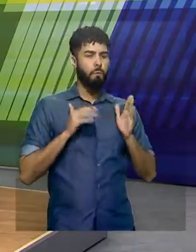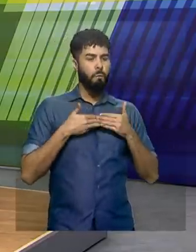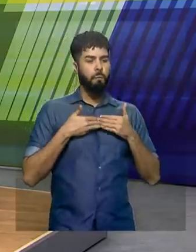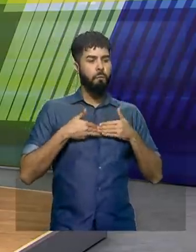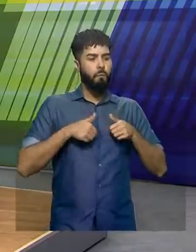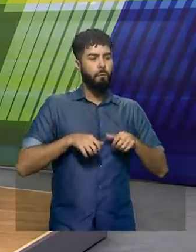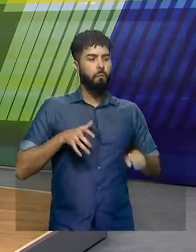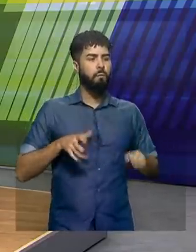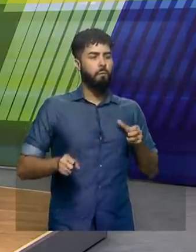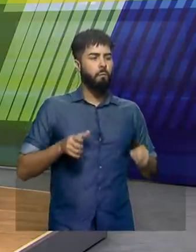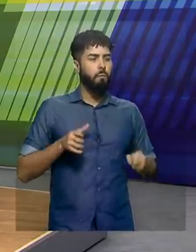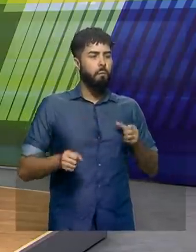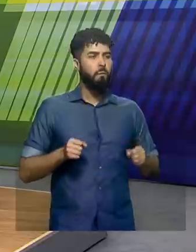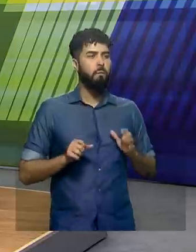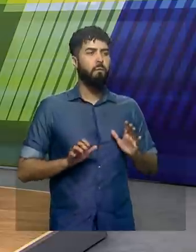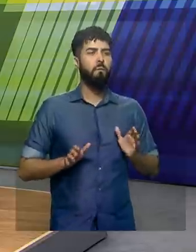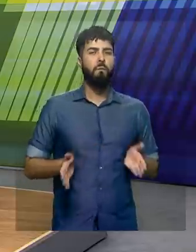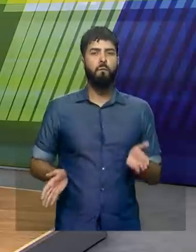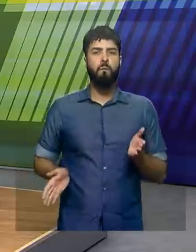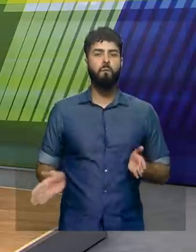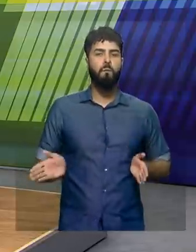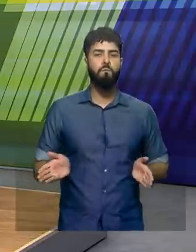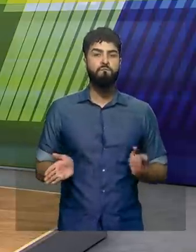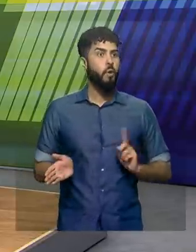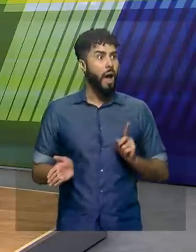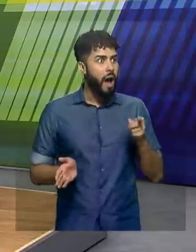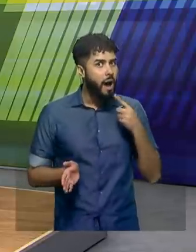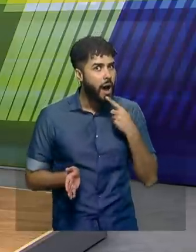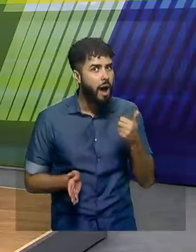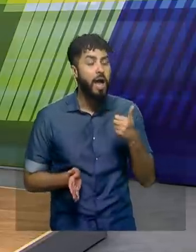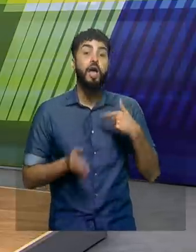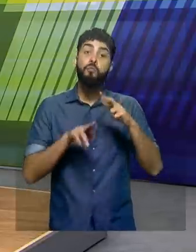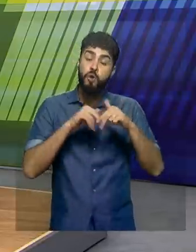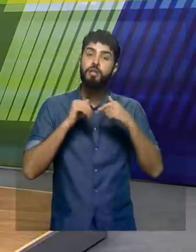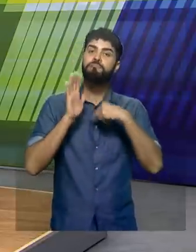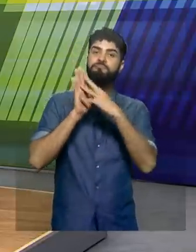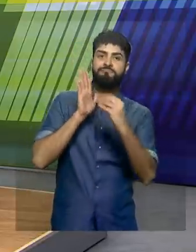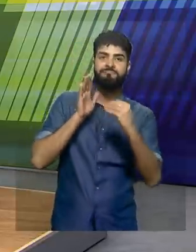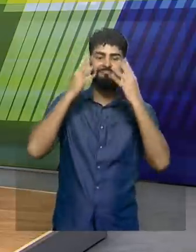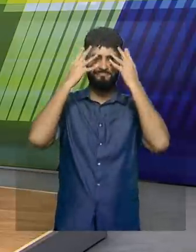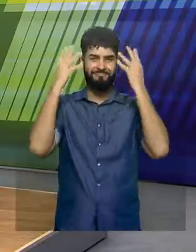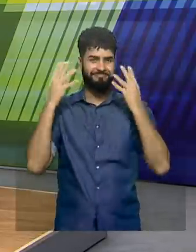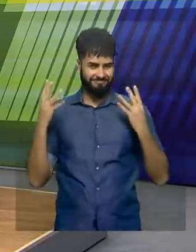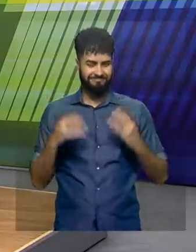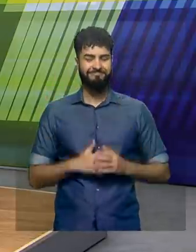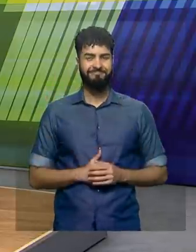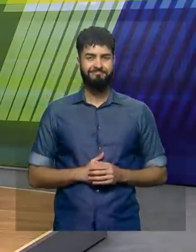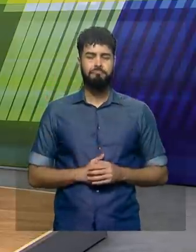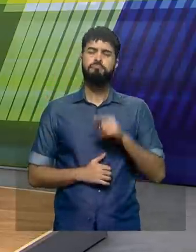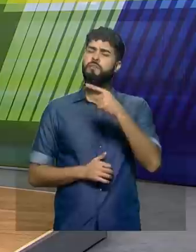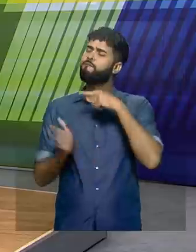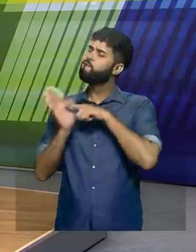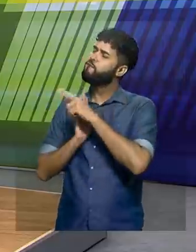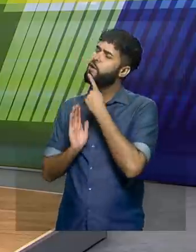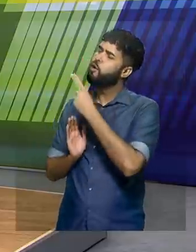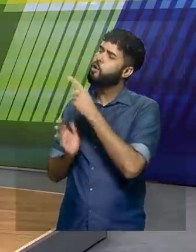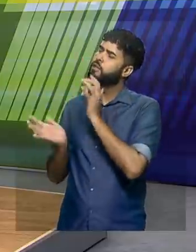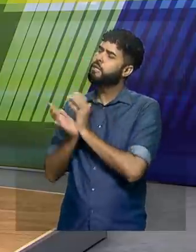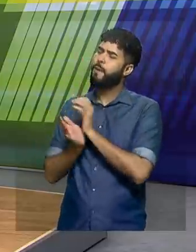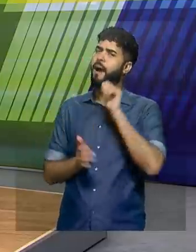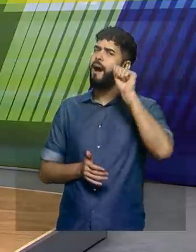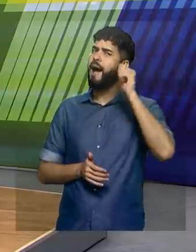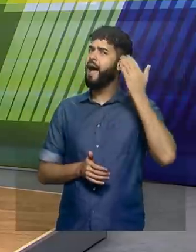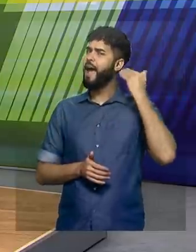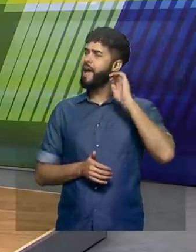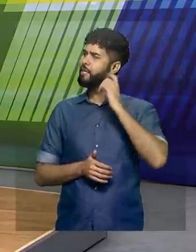casinha e joga burocraticamente. Esse é um legado do Jorge Jesus. Você falou de times que já chegaram na Série A, na Elite. Temos um